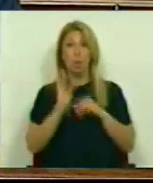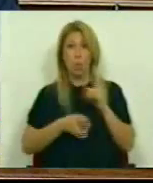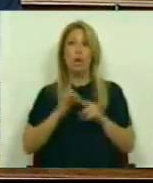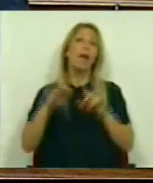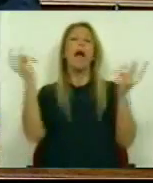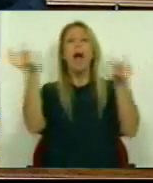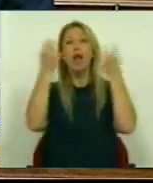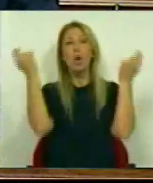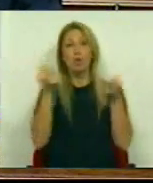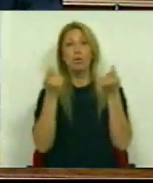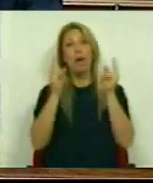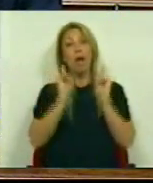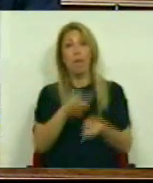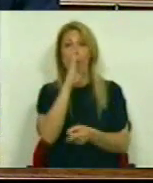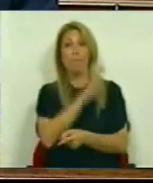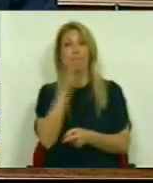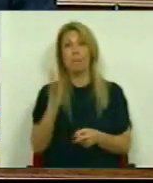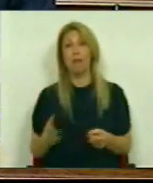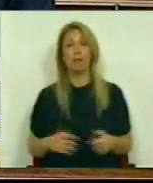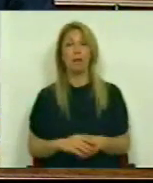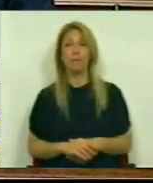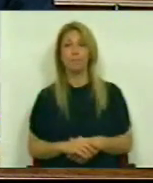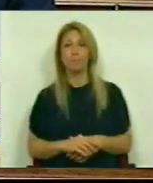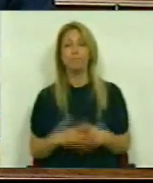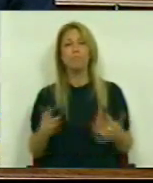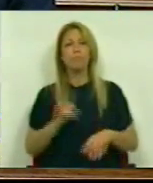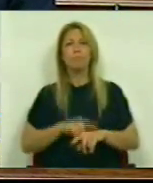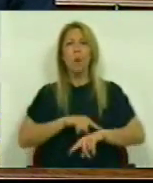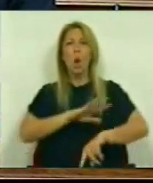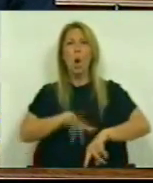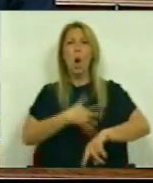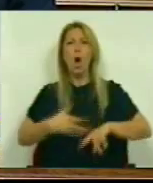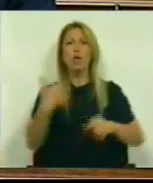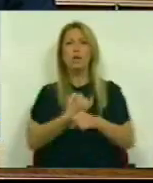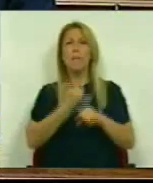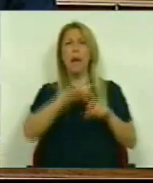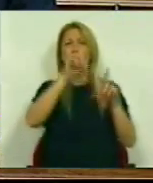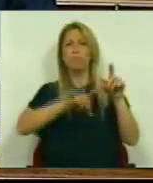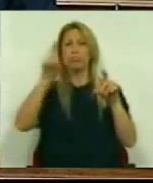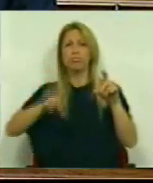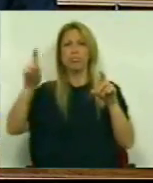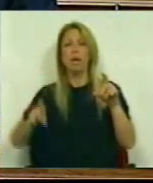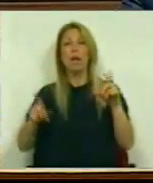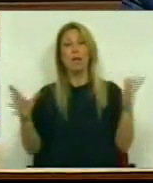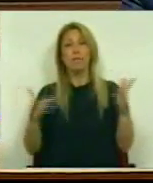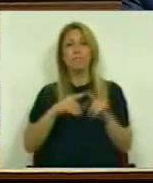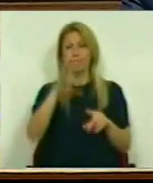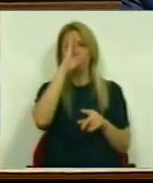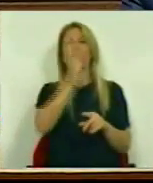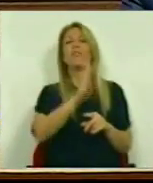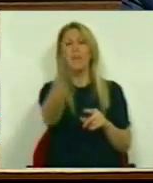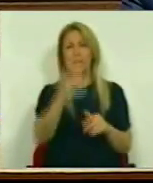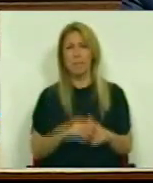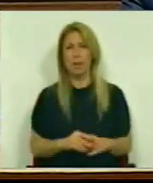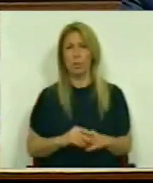a ser Ato E em relação ao horário de trabalho Sr. Primeiro-Ministro Fico sabendo É uma luta